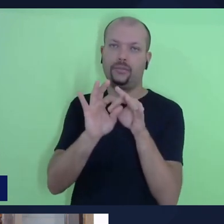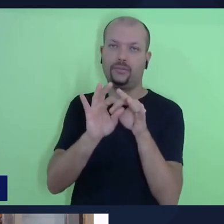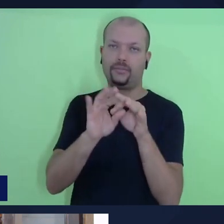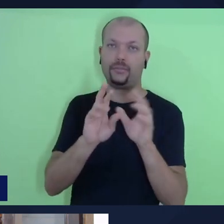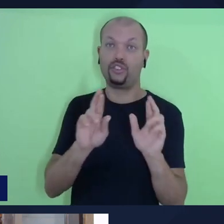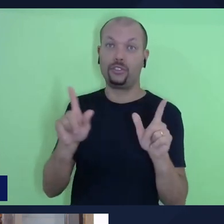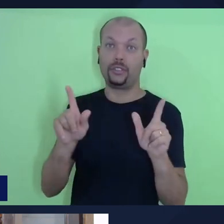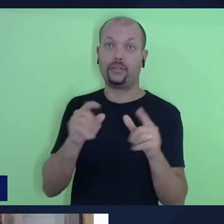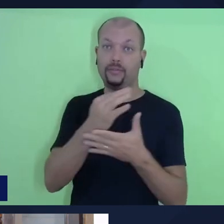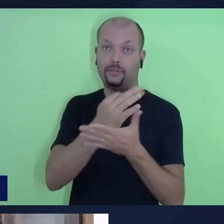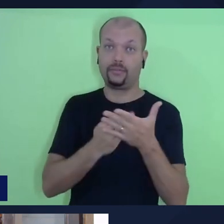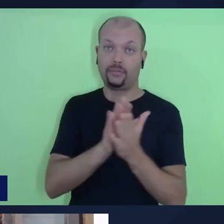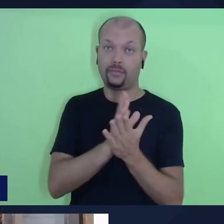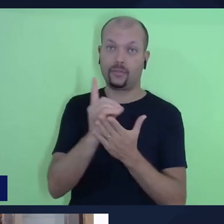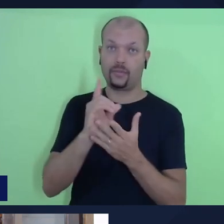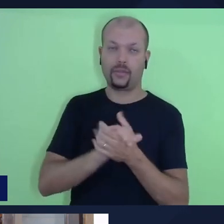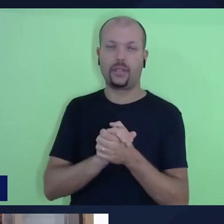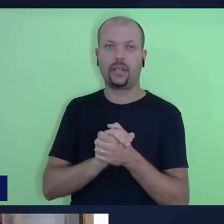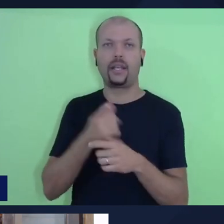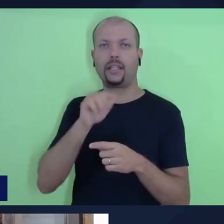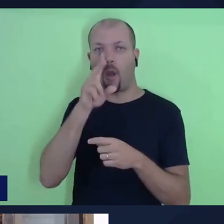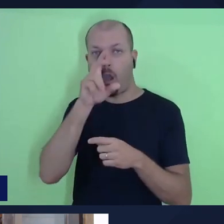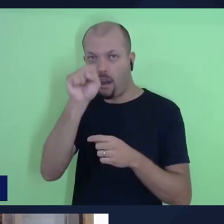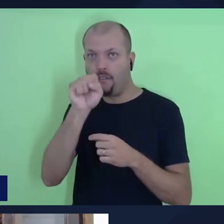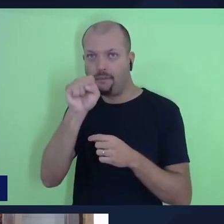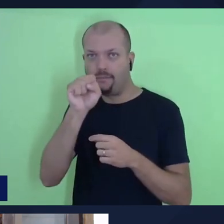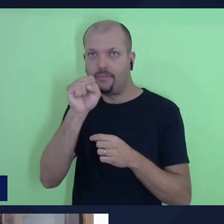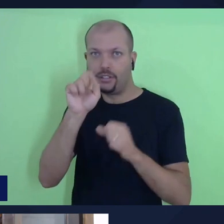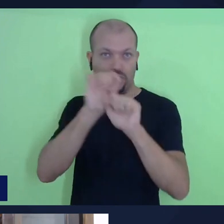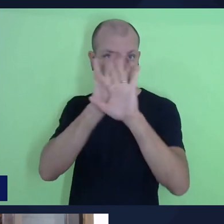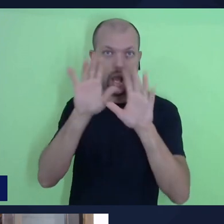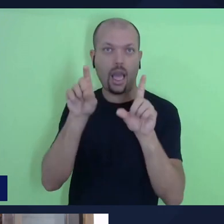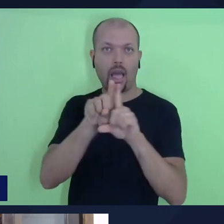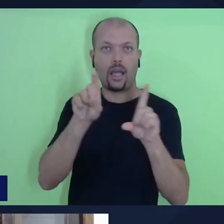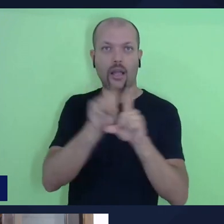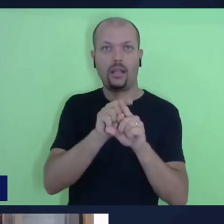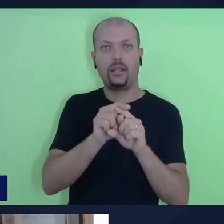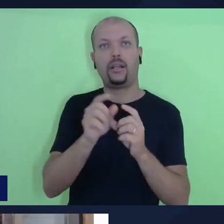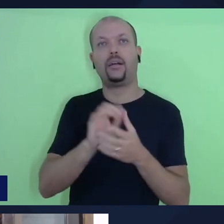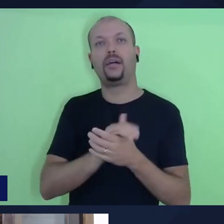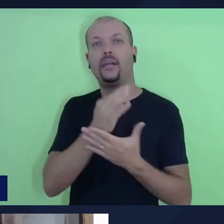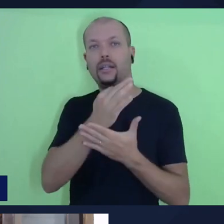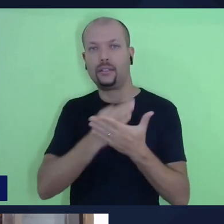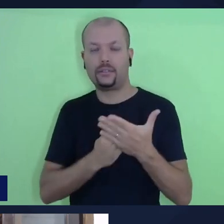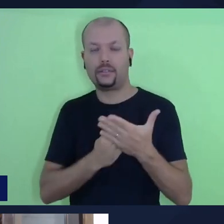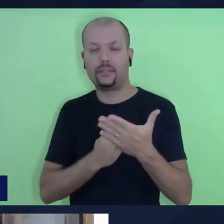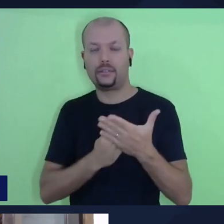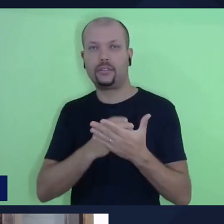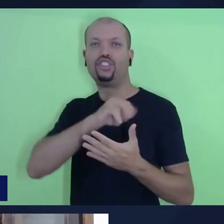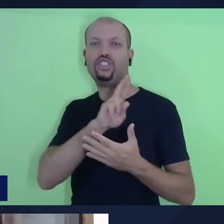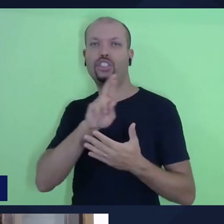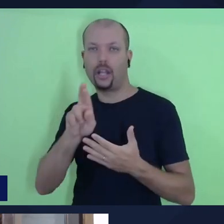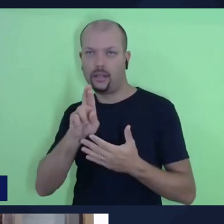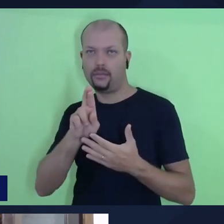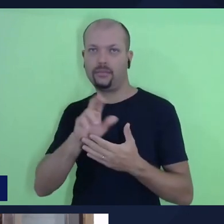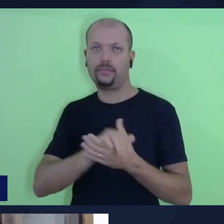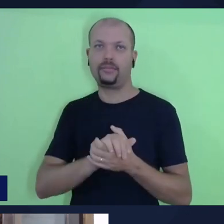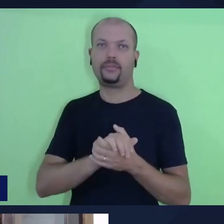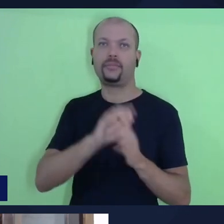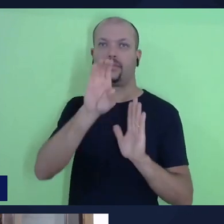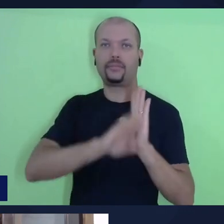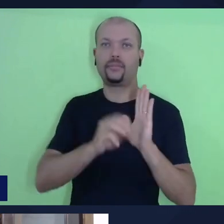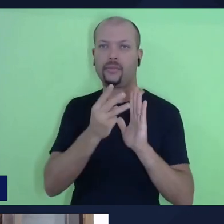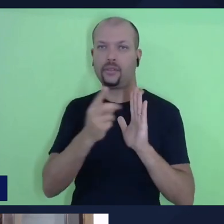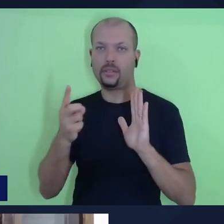bíblico. Isso vai ficar mais forte e mais claro a partir de textos de Jeremias, Jeremias 31, e depois